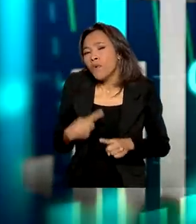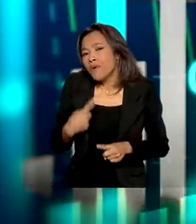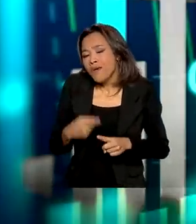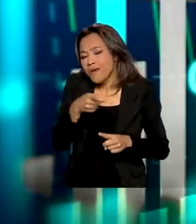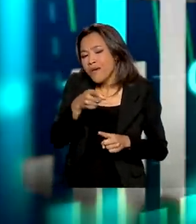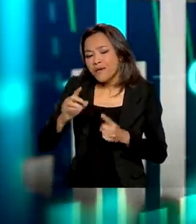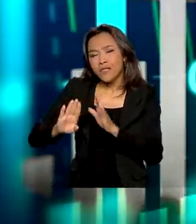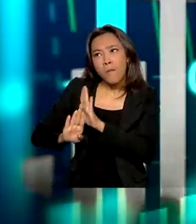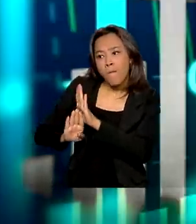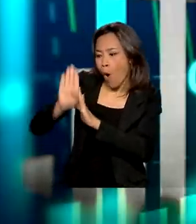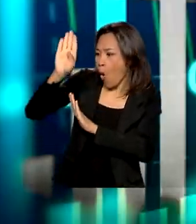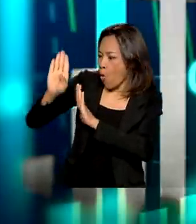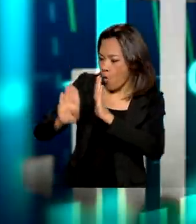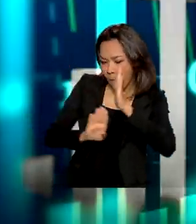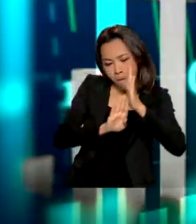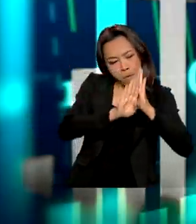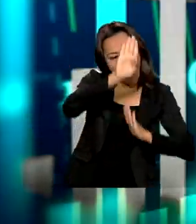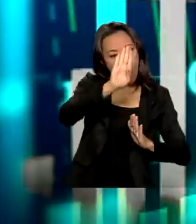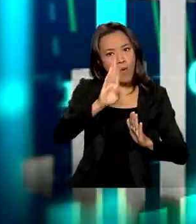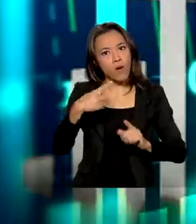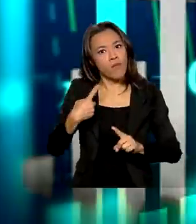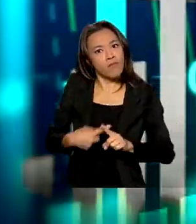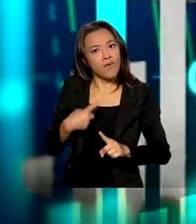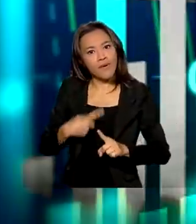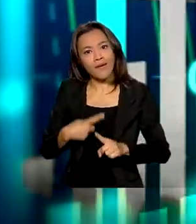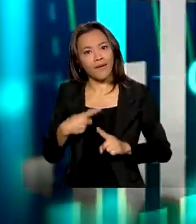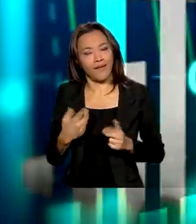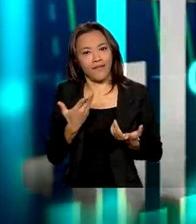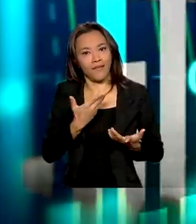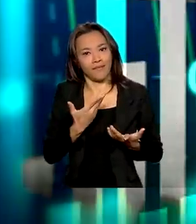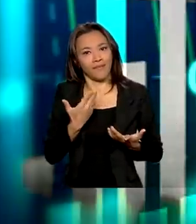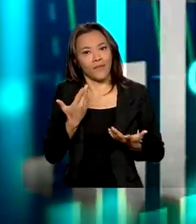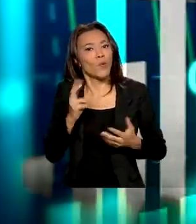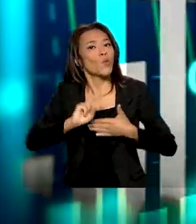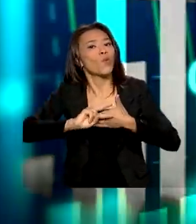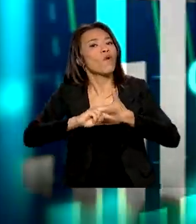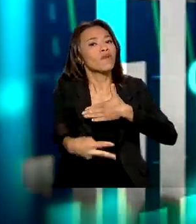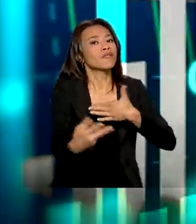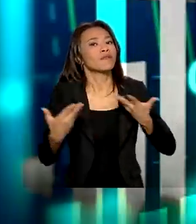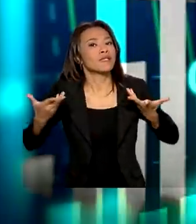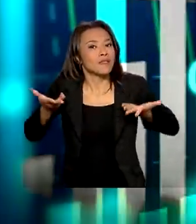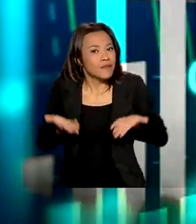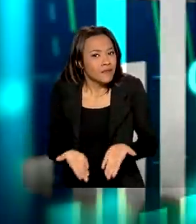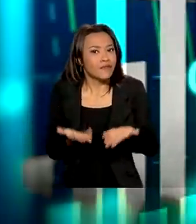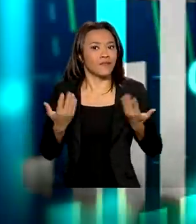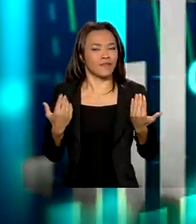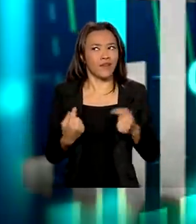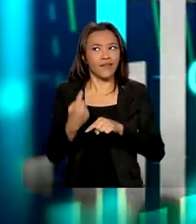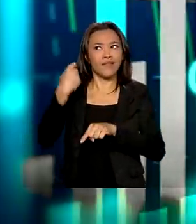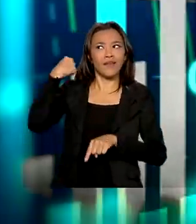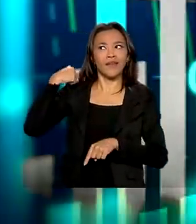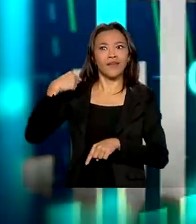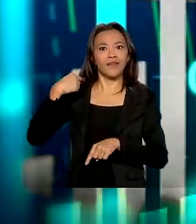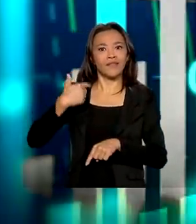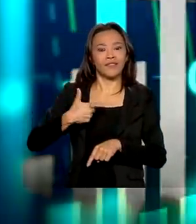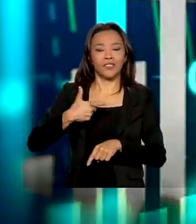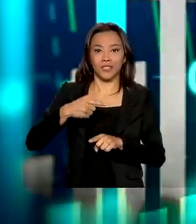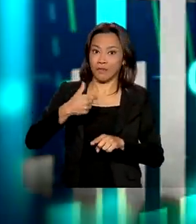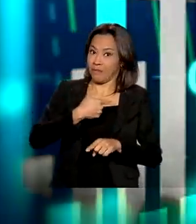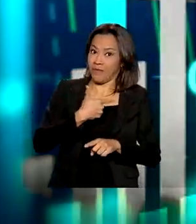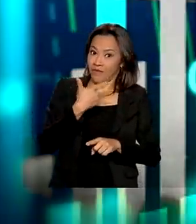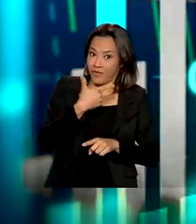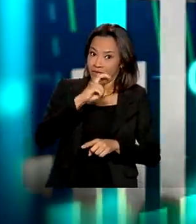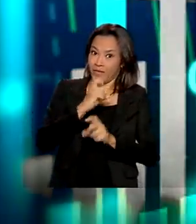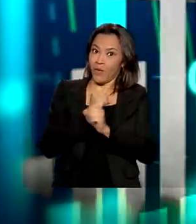devem esses dois recordes? Já que outubro é o melhor resultado de cinco anos e no ano é o melhor resultado desde 95, ou seja, em mais de 25